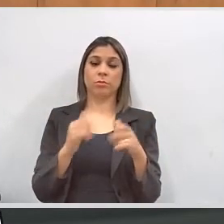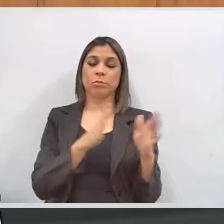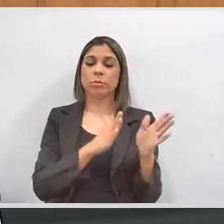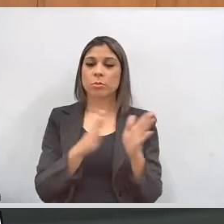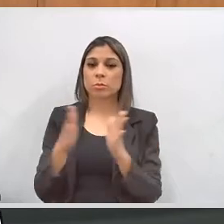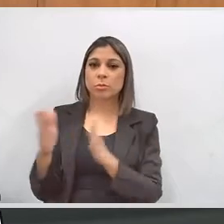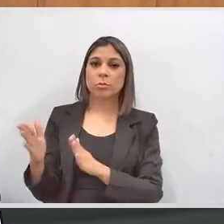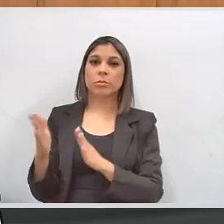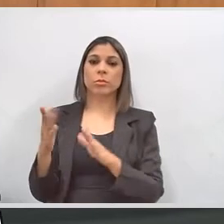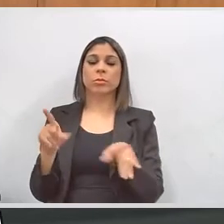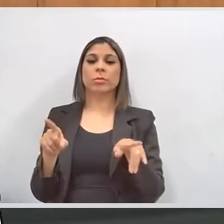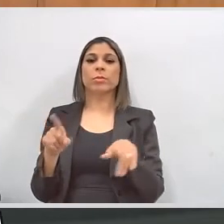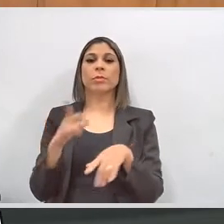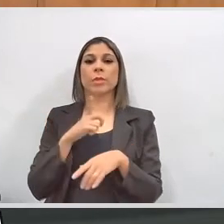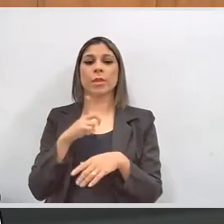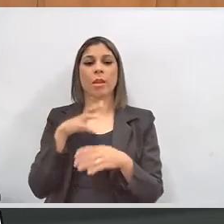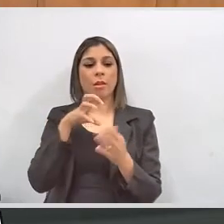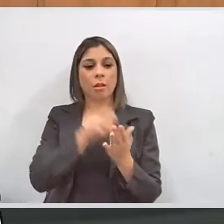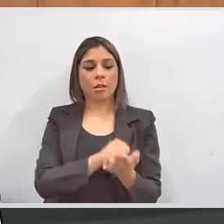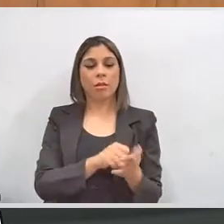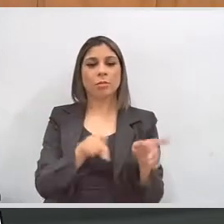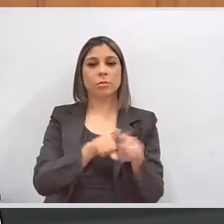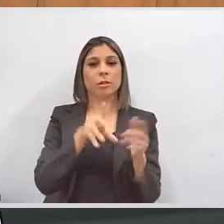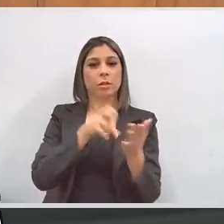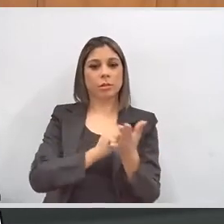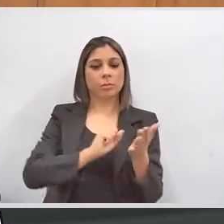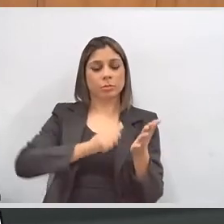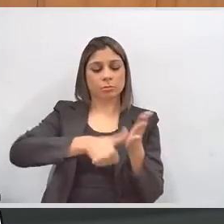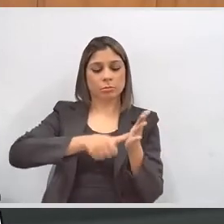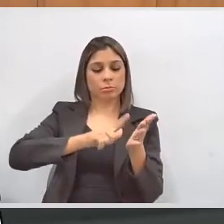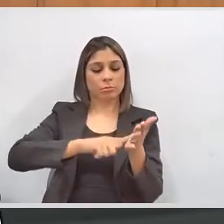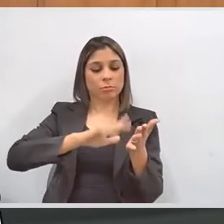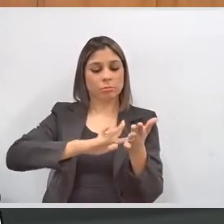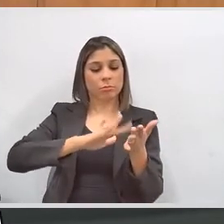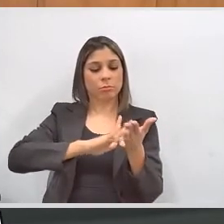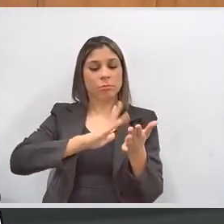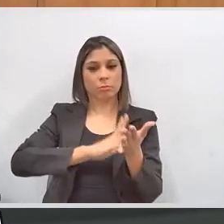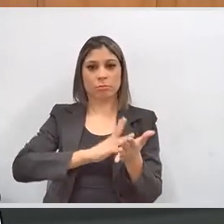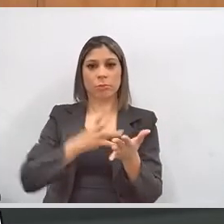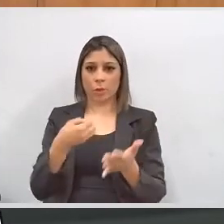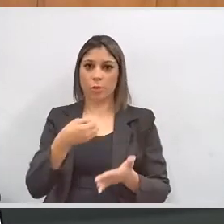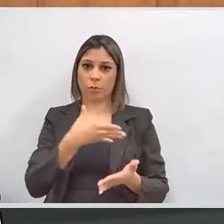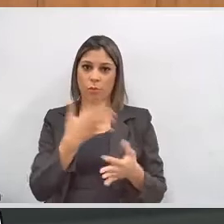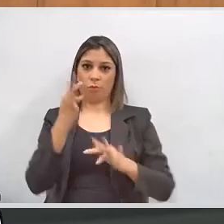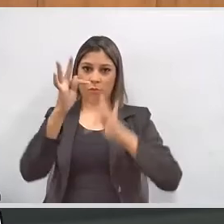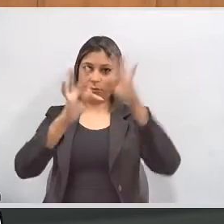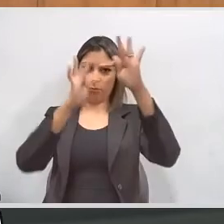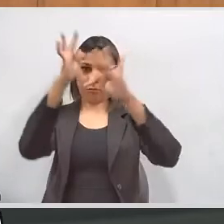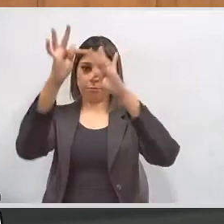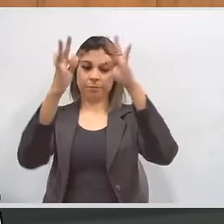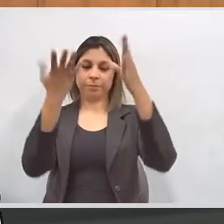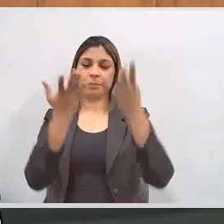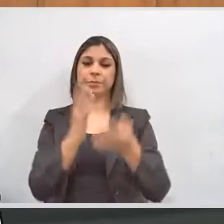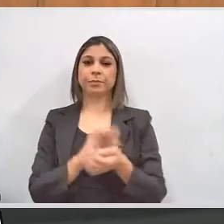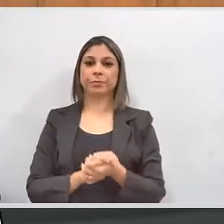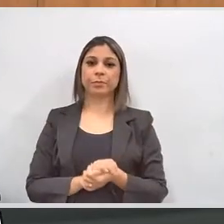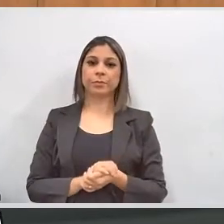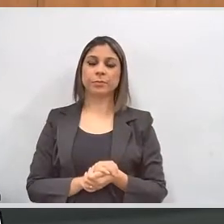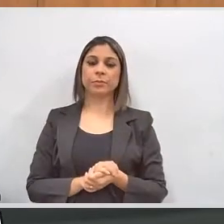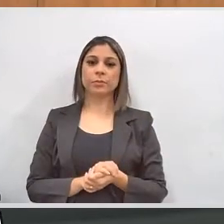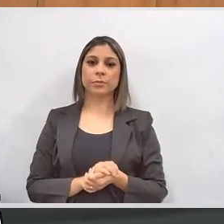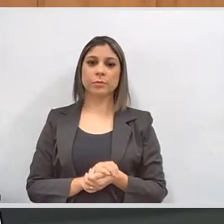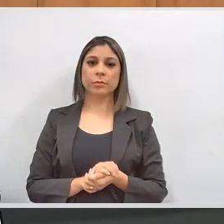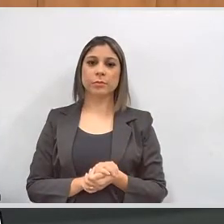cadastramento e agora do cadastramento biométrico, com essa nova tecnologia. tecnologia. Nisto,